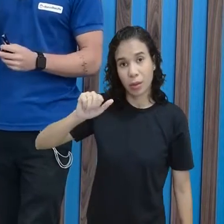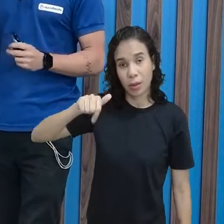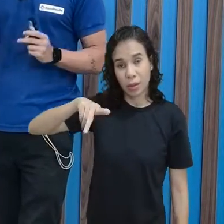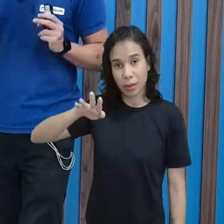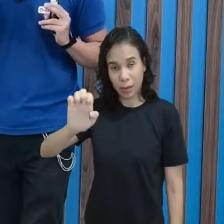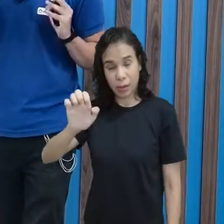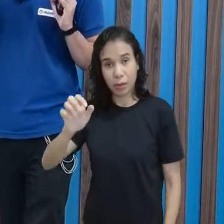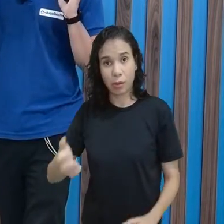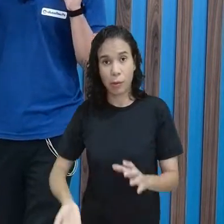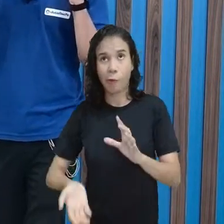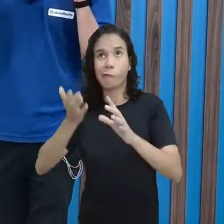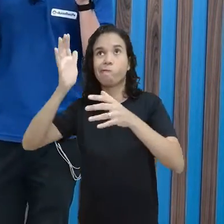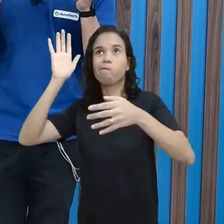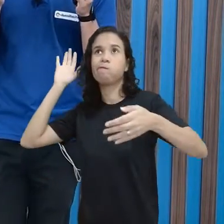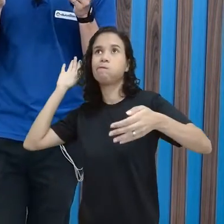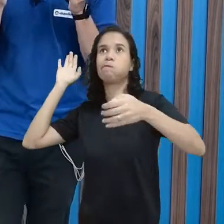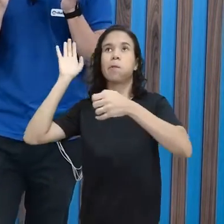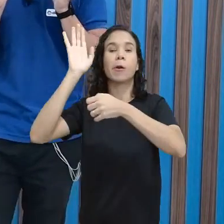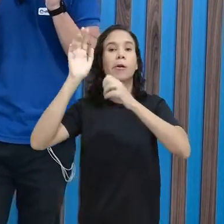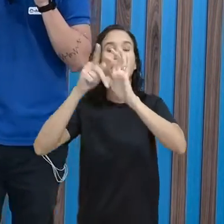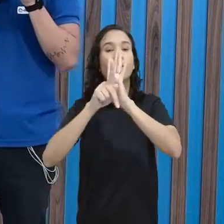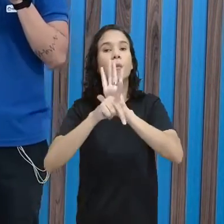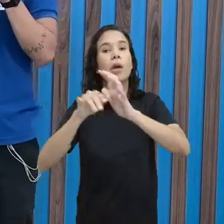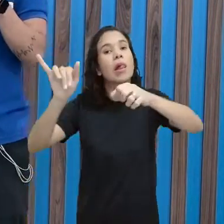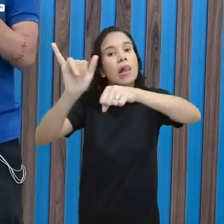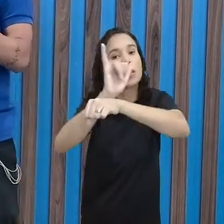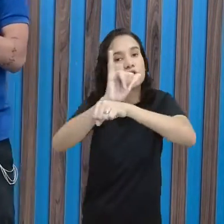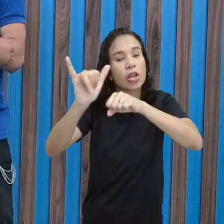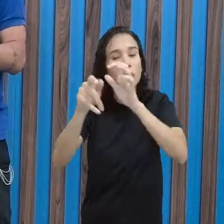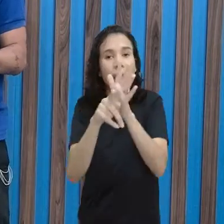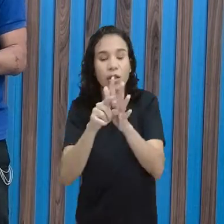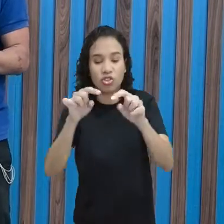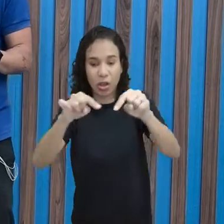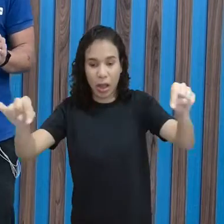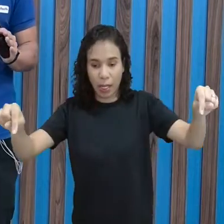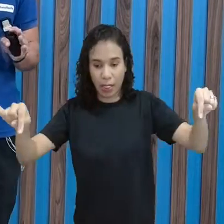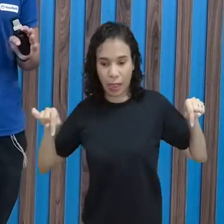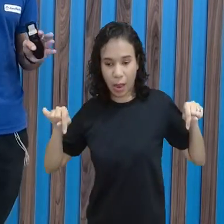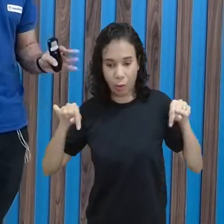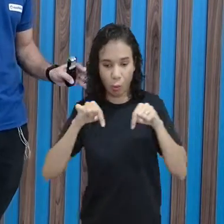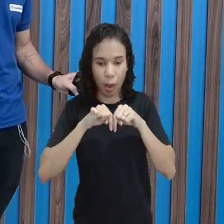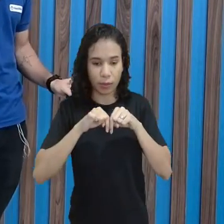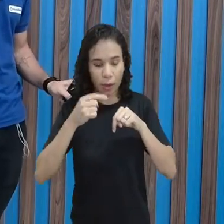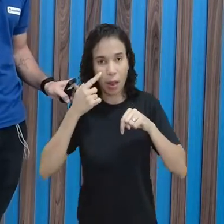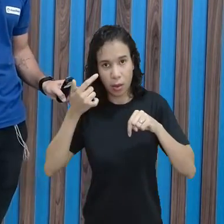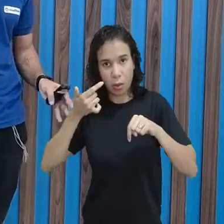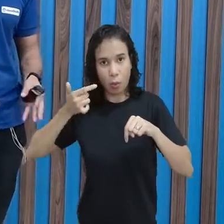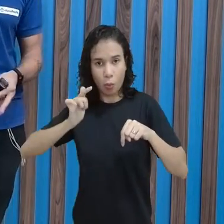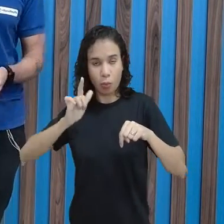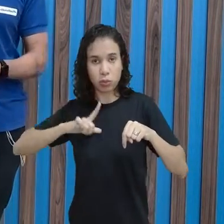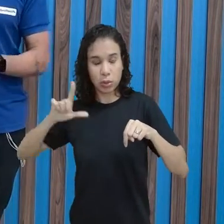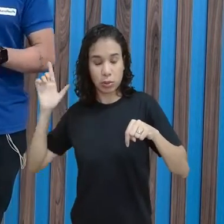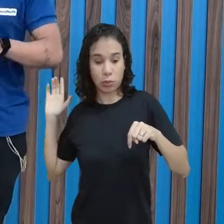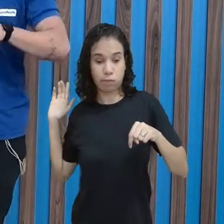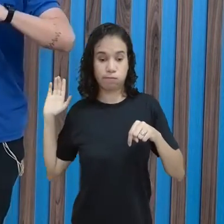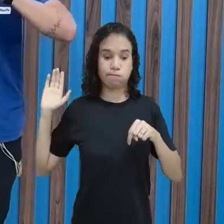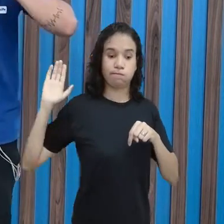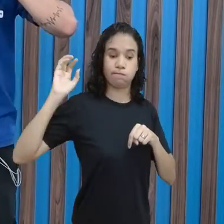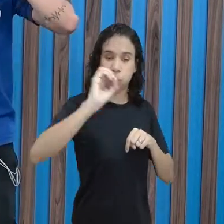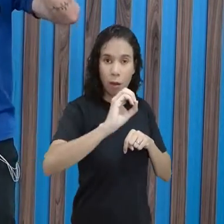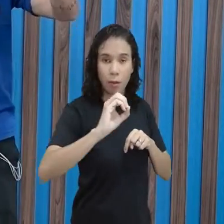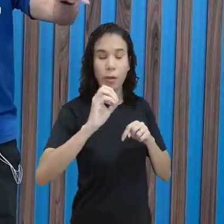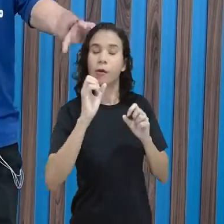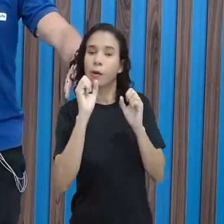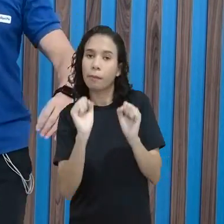sacando, estrategicamente, pra uma parte da quadra onde eu acho que eu vou conseguir dar uma bola. Então, vai ser, de